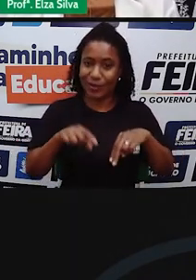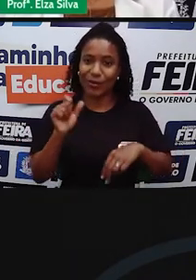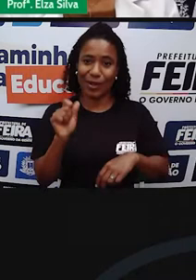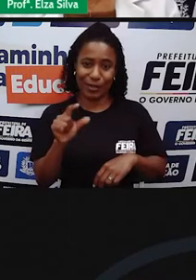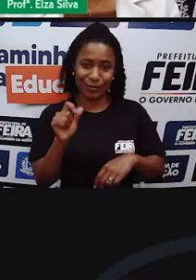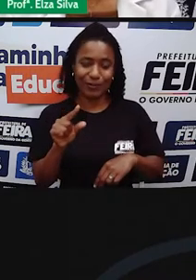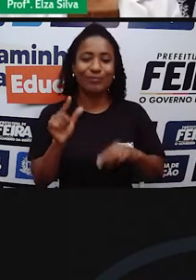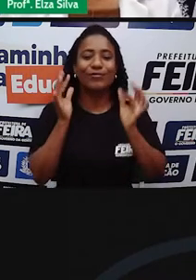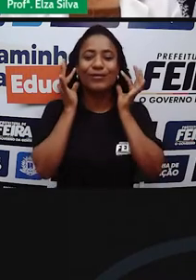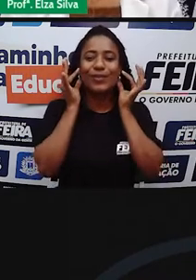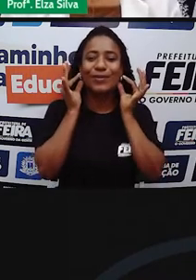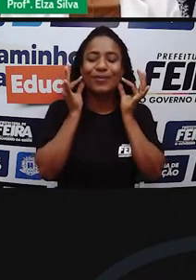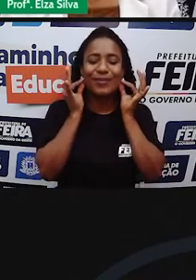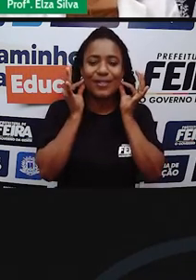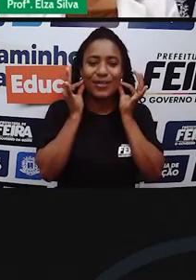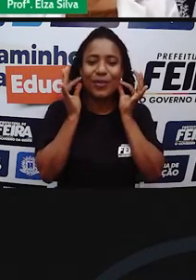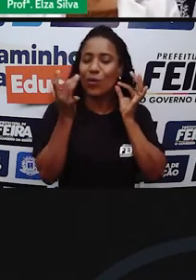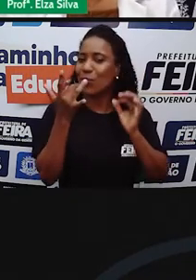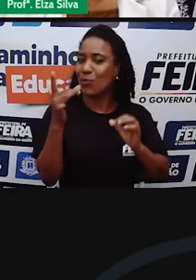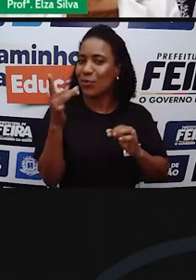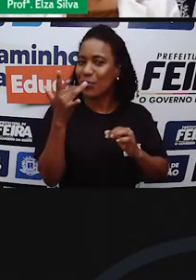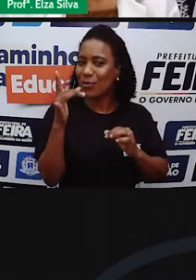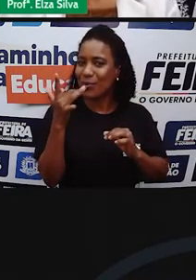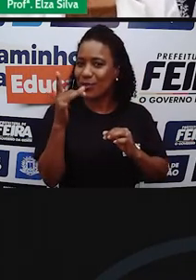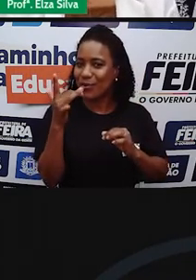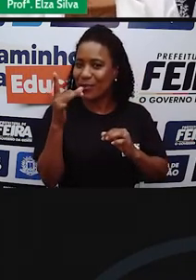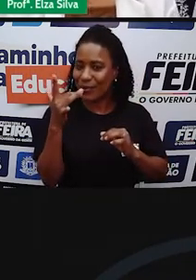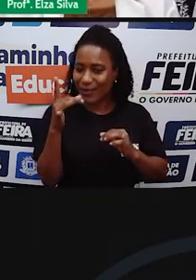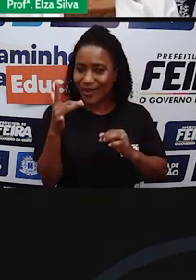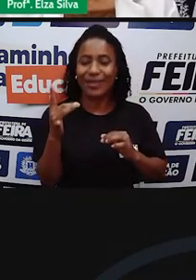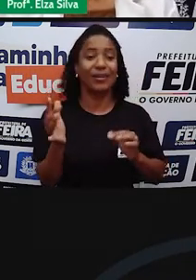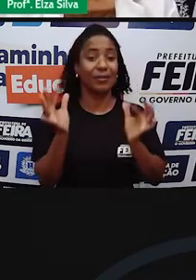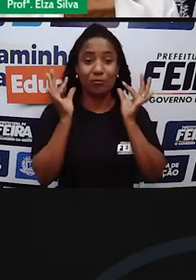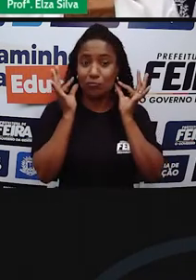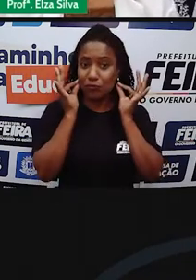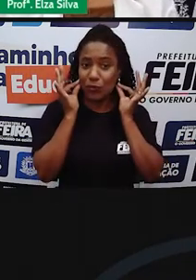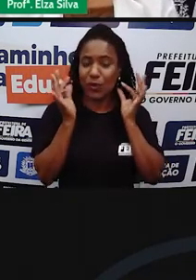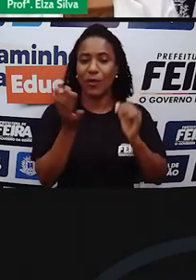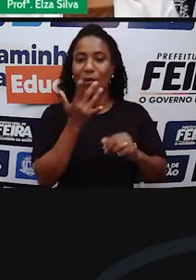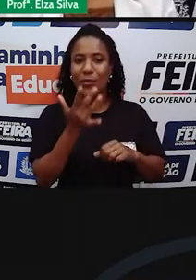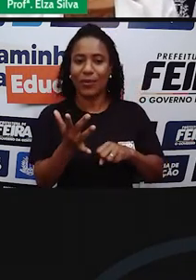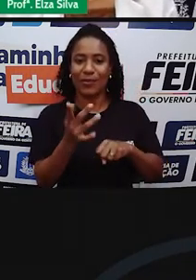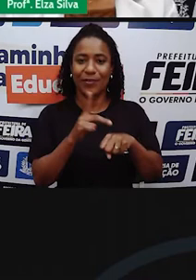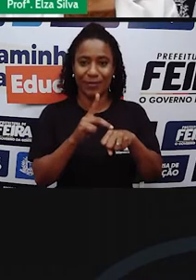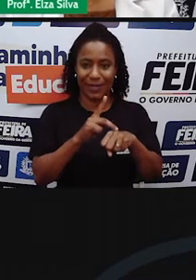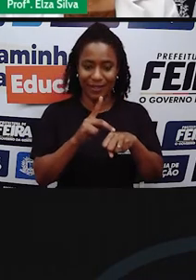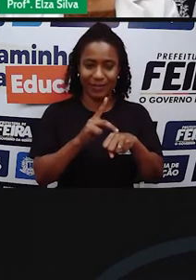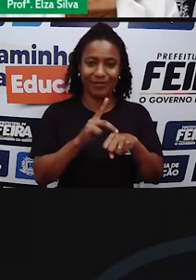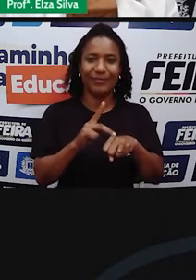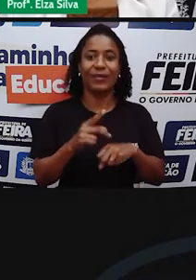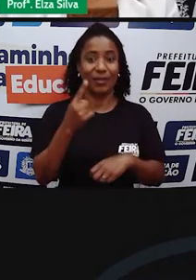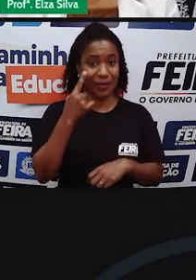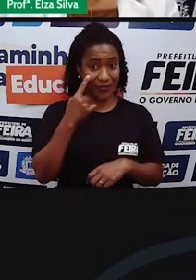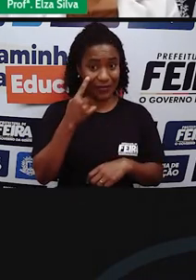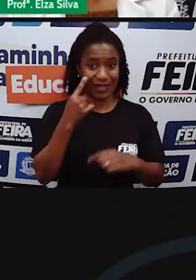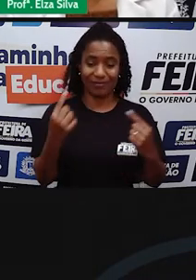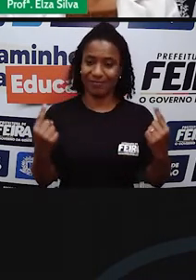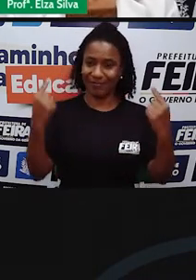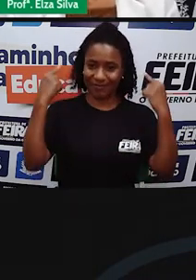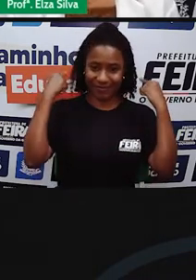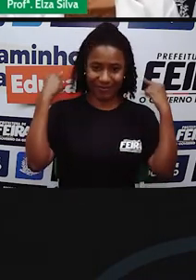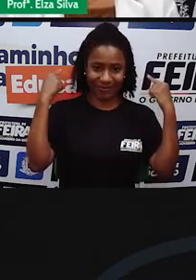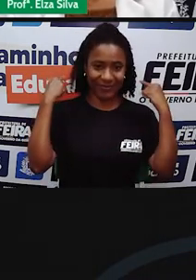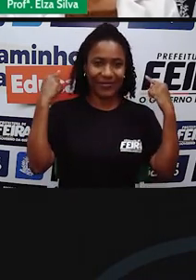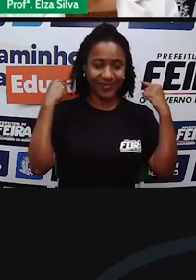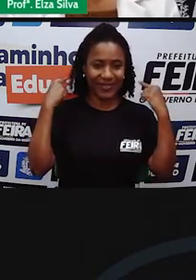uso brincos dourados com pedras pretas. Atrás de mim, vocês podem visualizar um painel com logomarcas